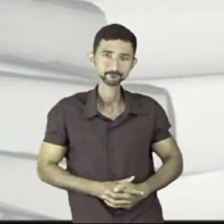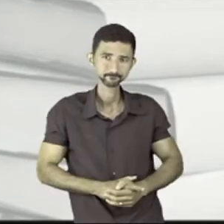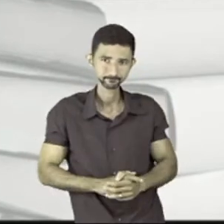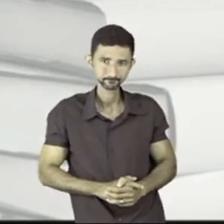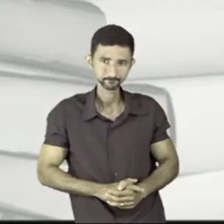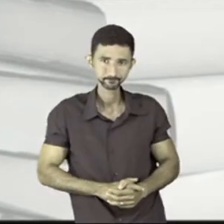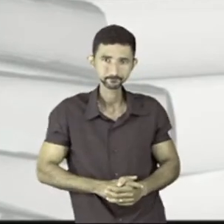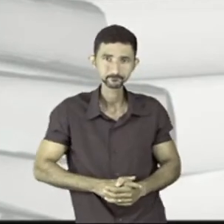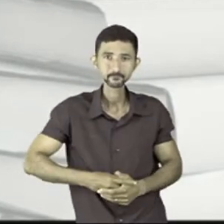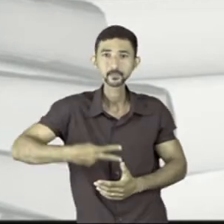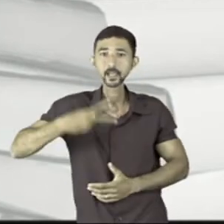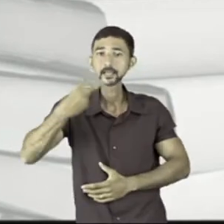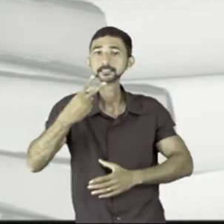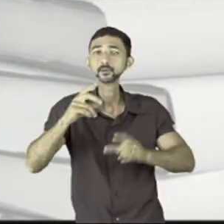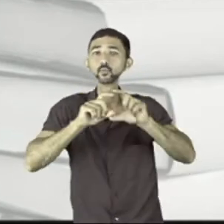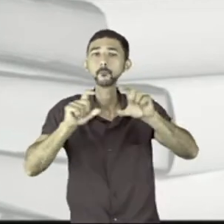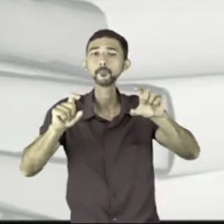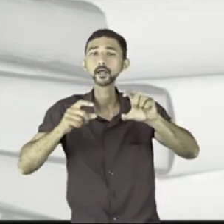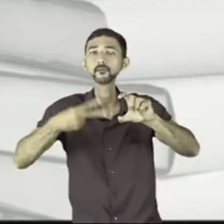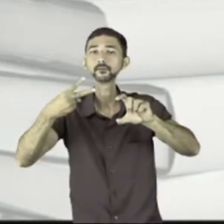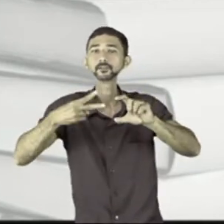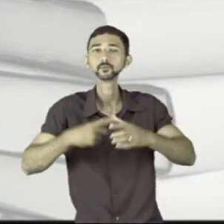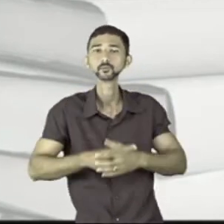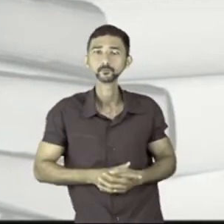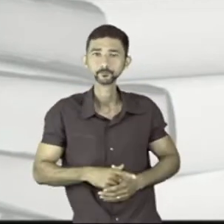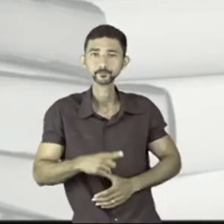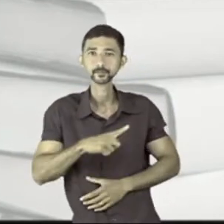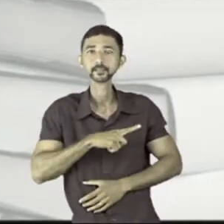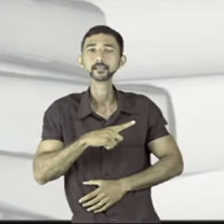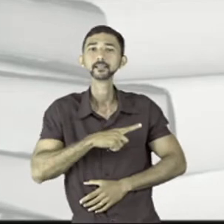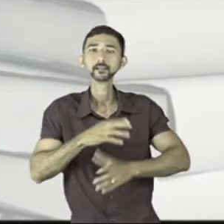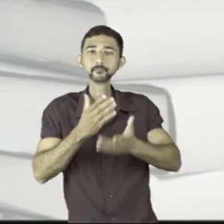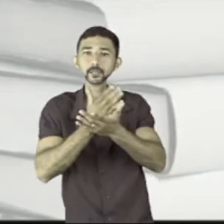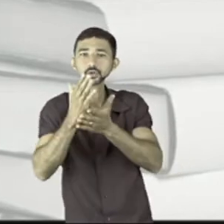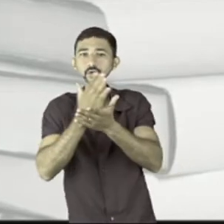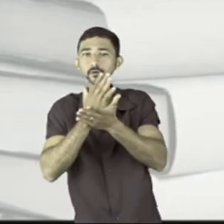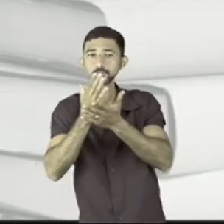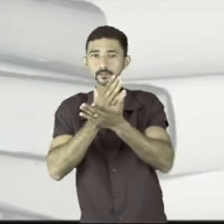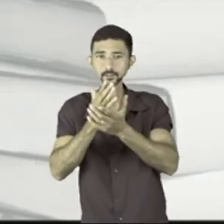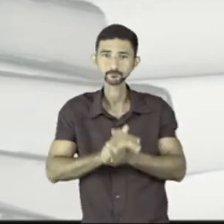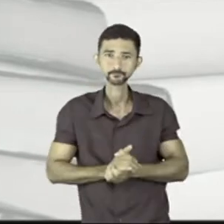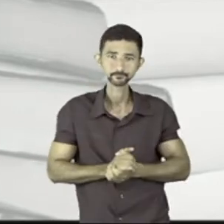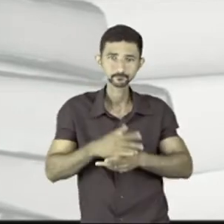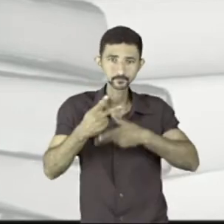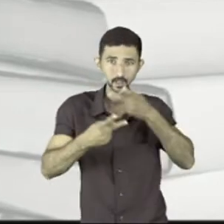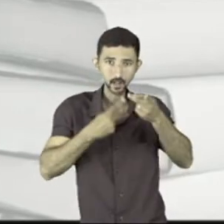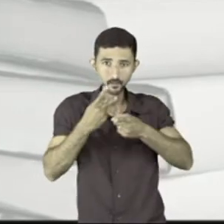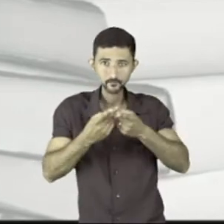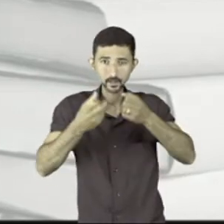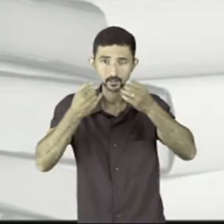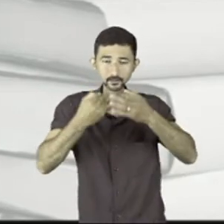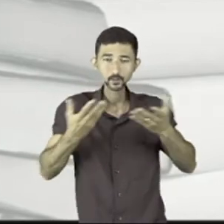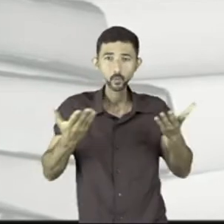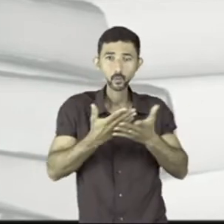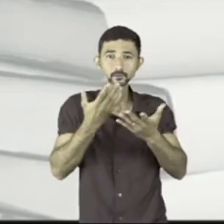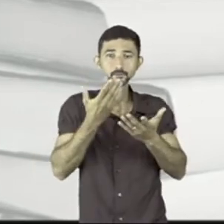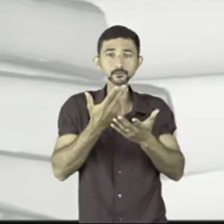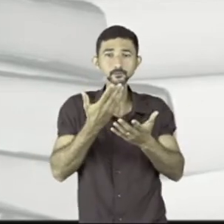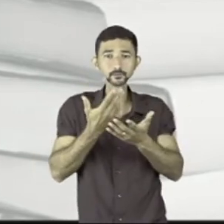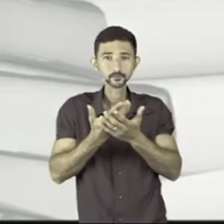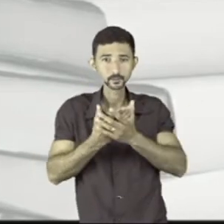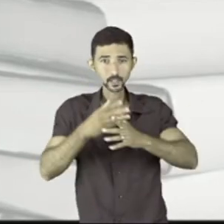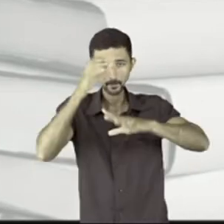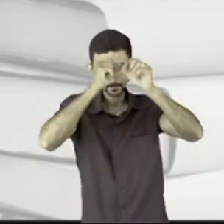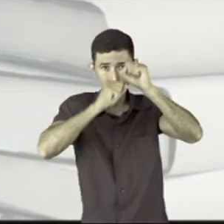No segundo parágrafo, nós também temos outras divisões aqui. E aí eu falei para você que hoje nós aprenderíamos